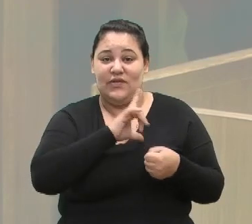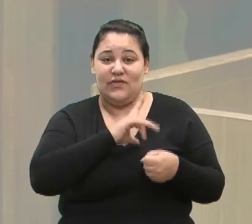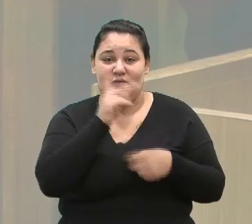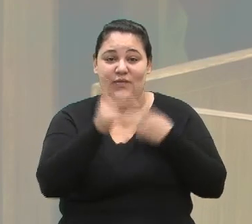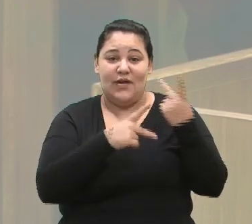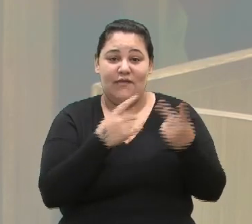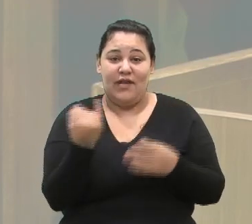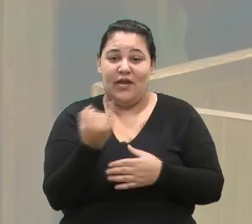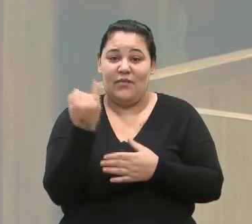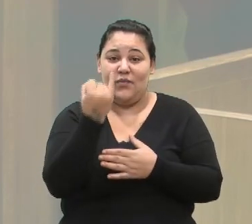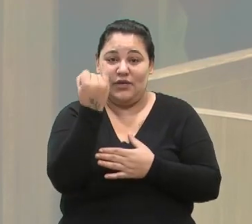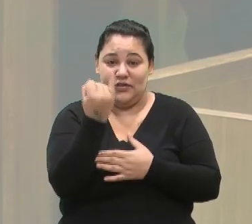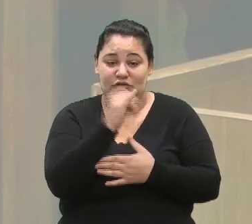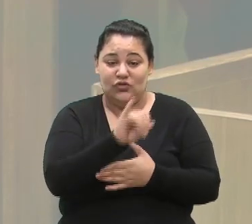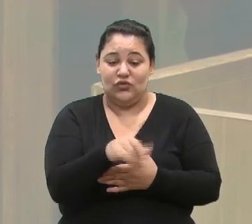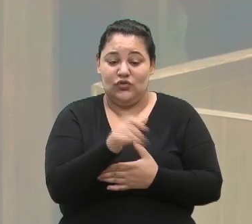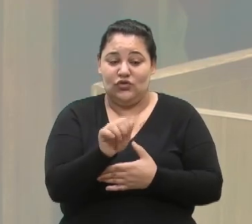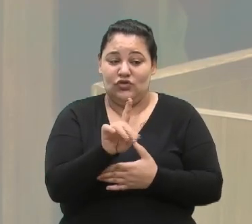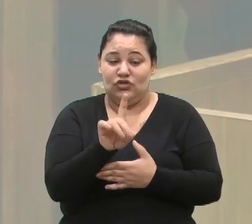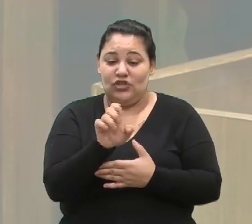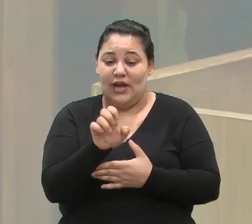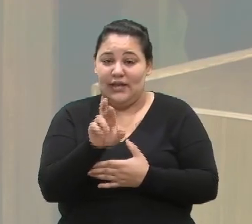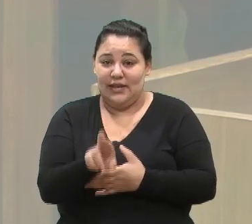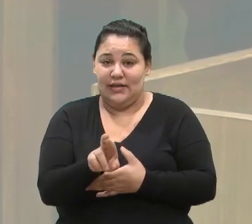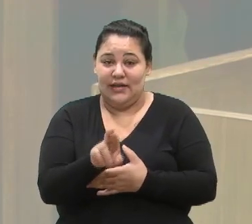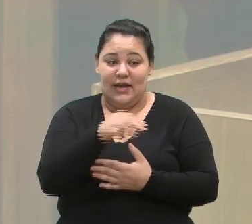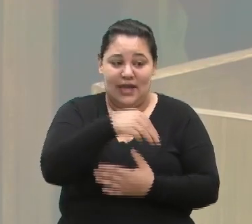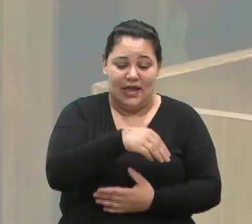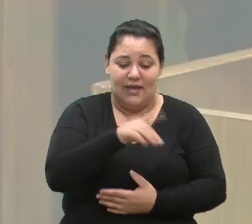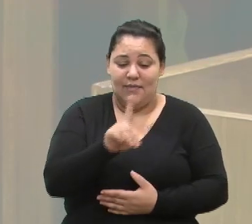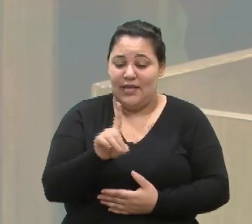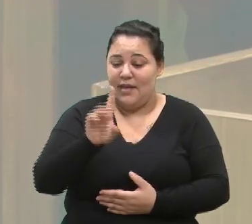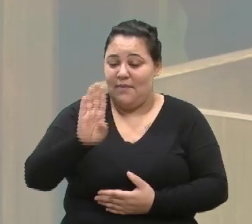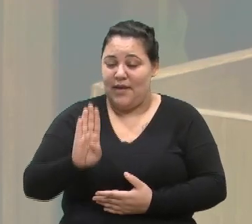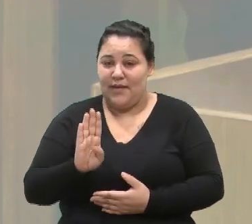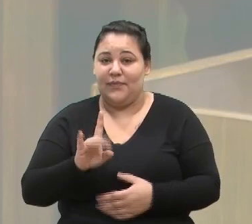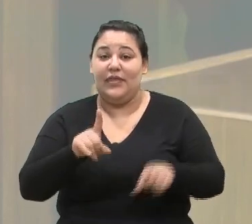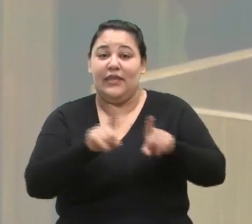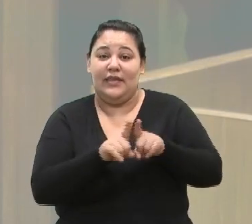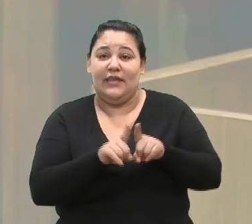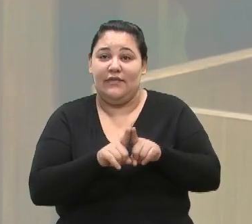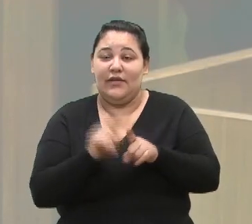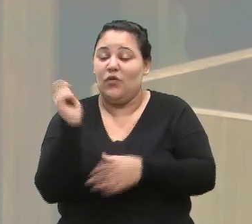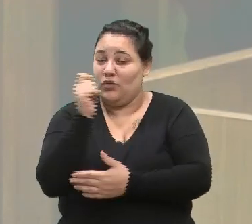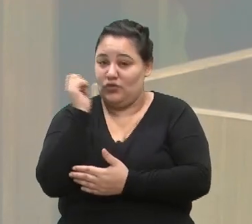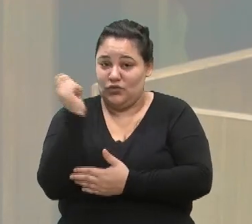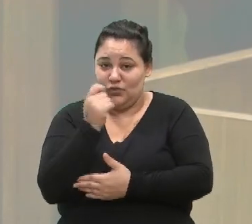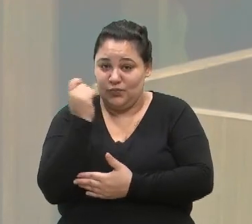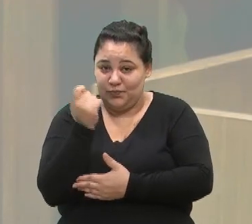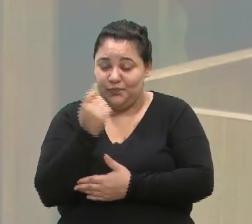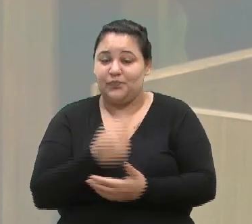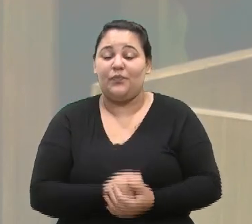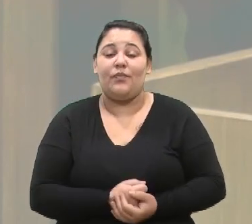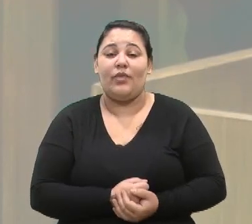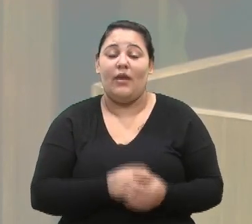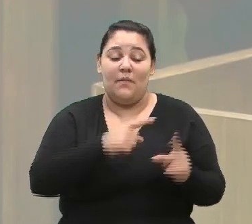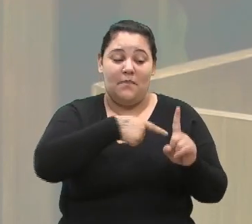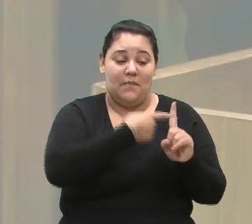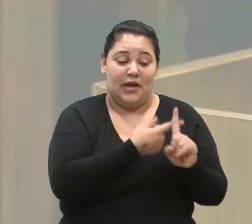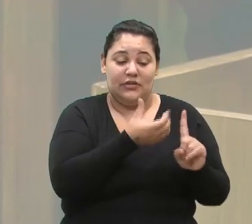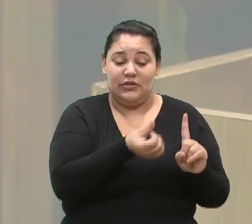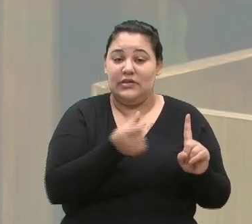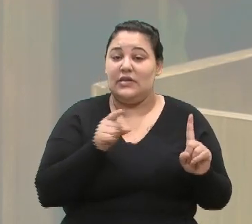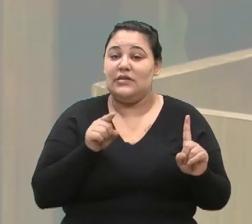também do Jader Filho, que é do MDB. Enfim, Rio Grande do Sul, mais de 6 mil